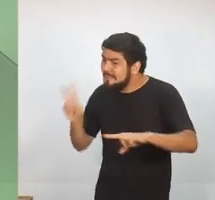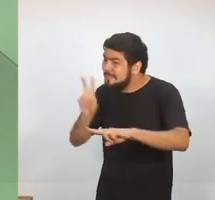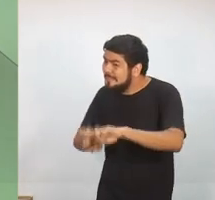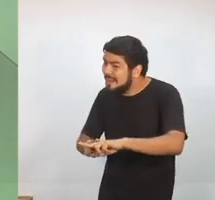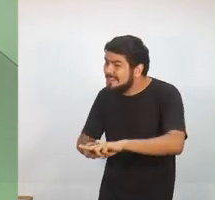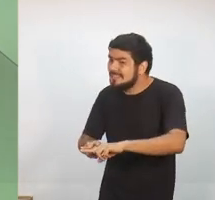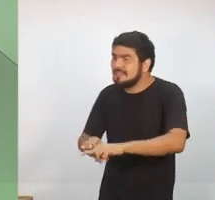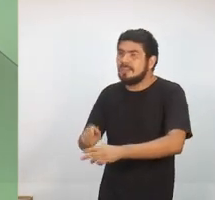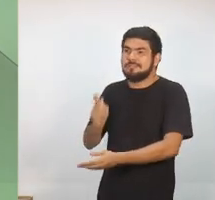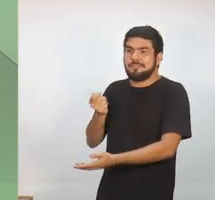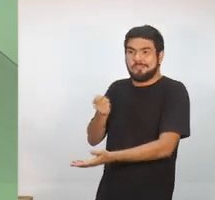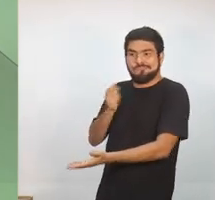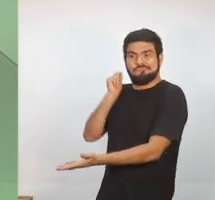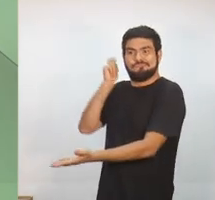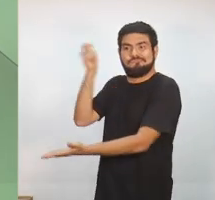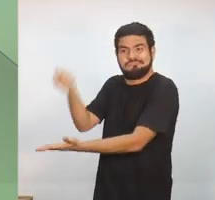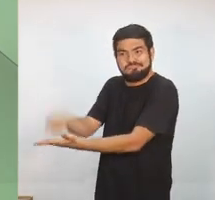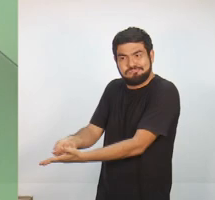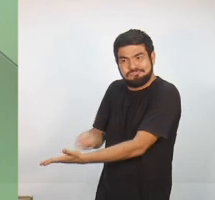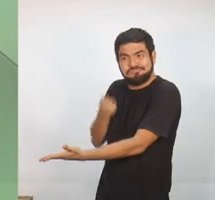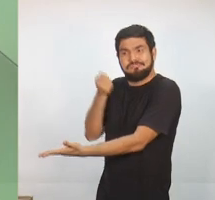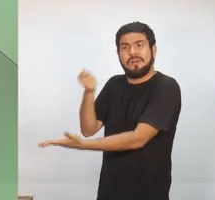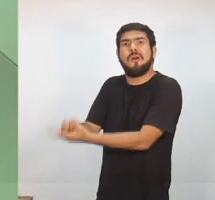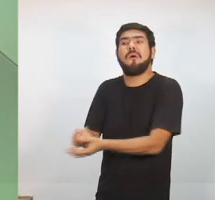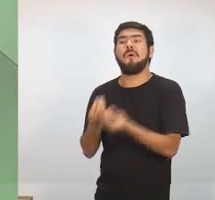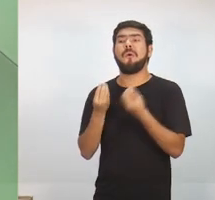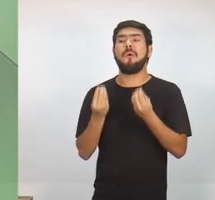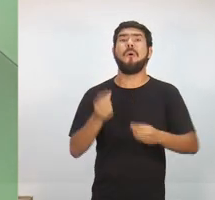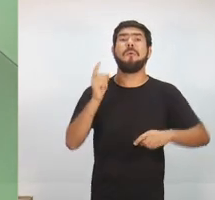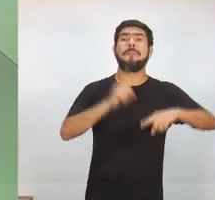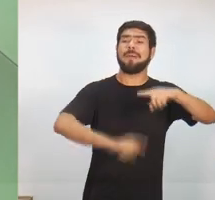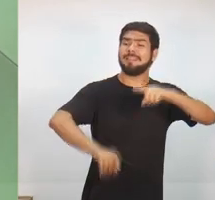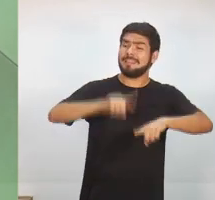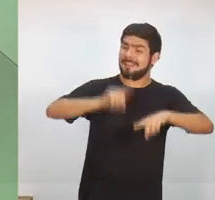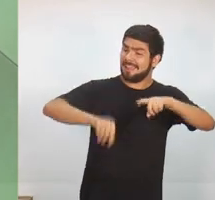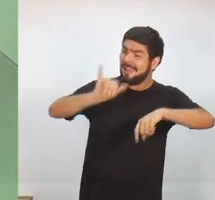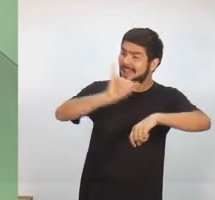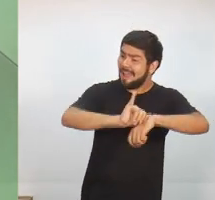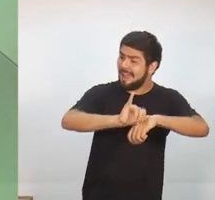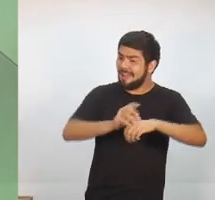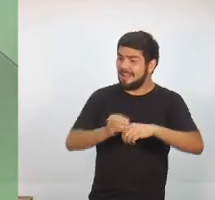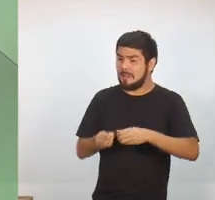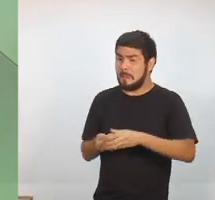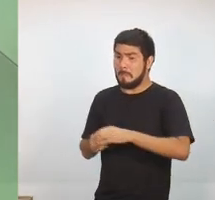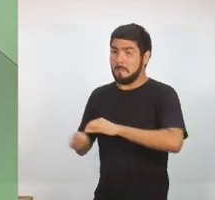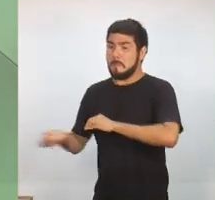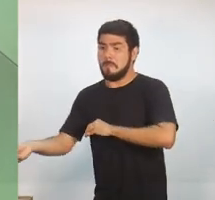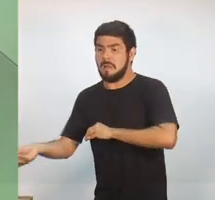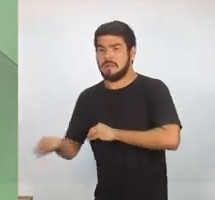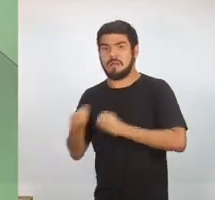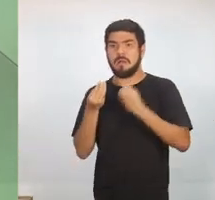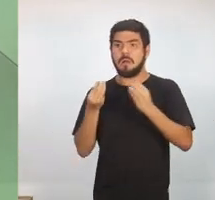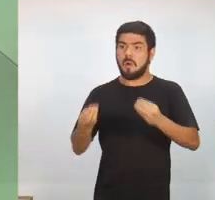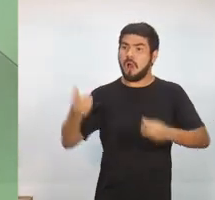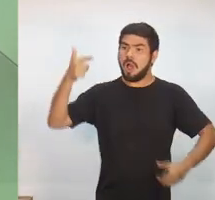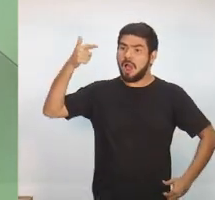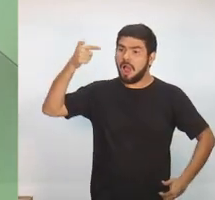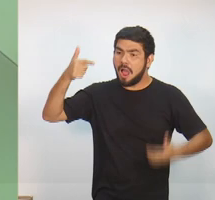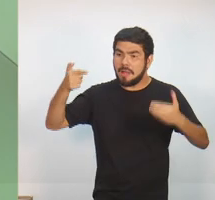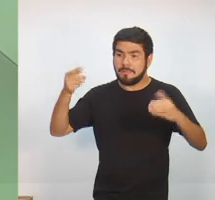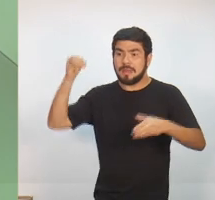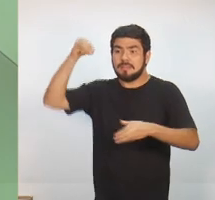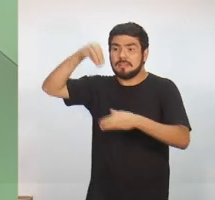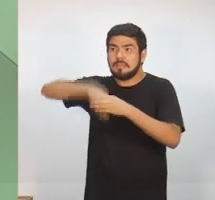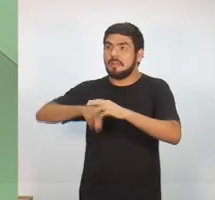gente precisa saber como é que material está entrando lá na unidade prisional. Como é que as armas entraram no massacre que aconteceu